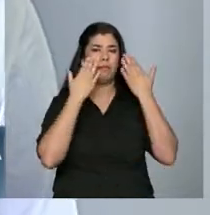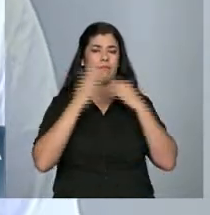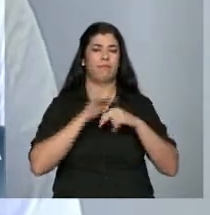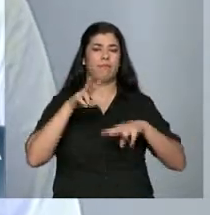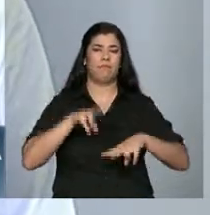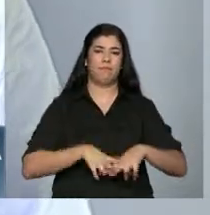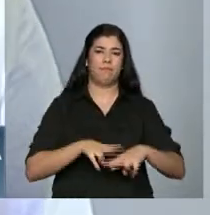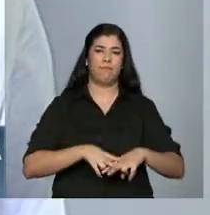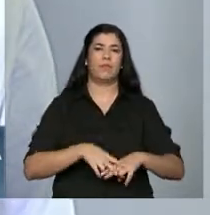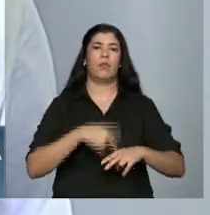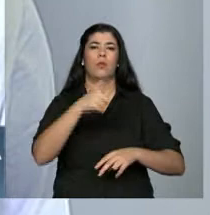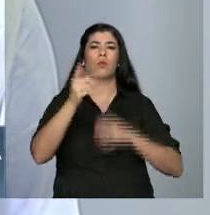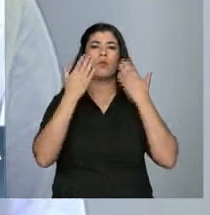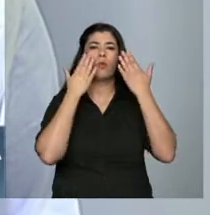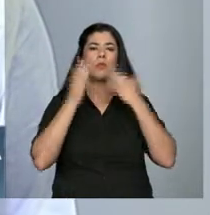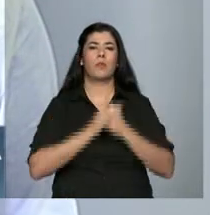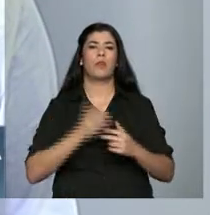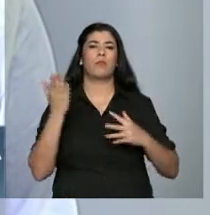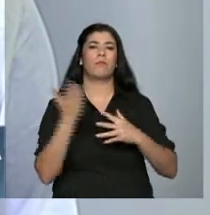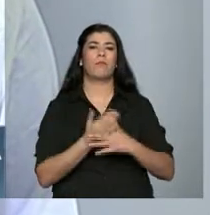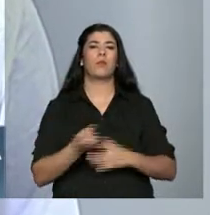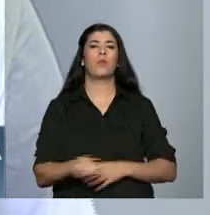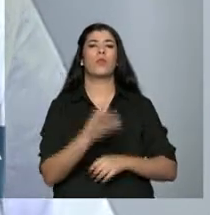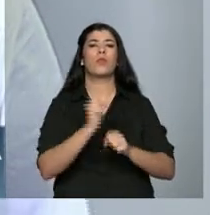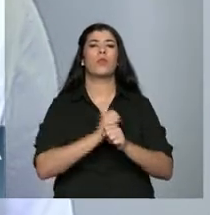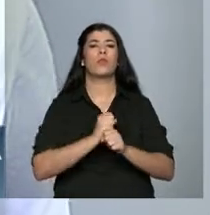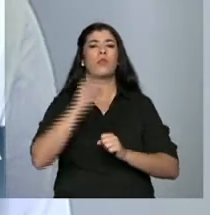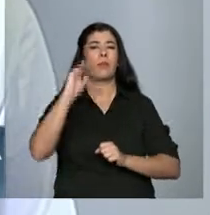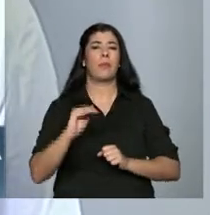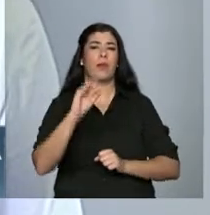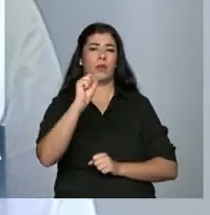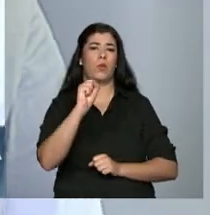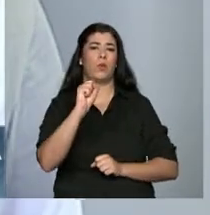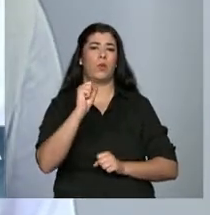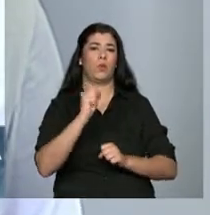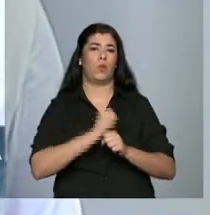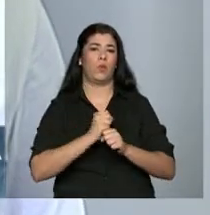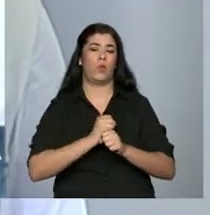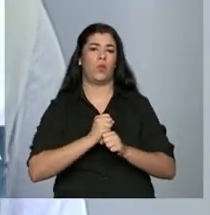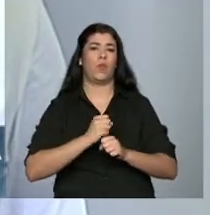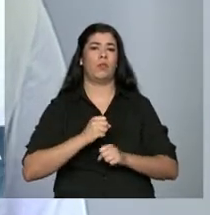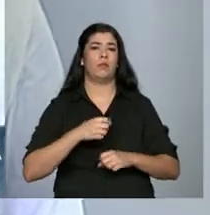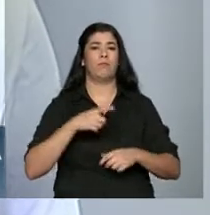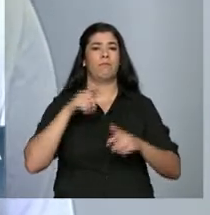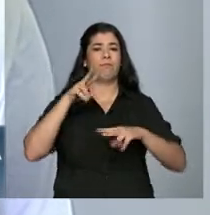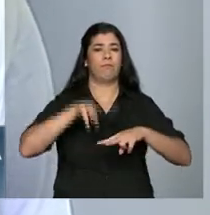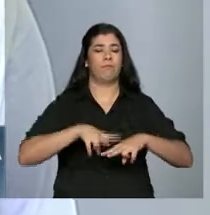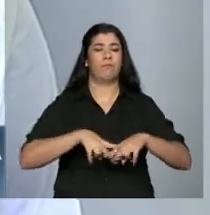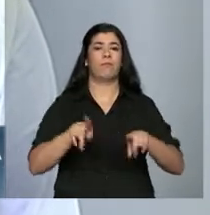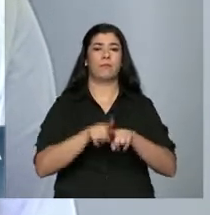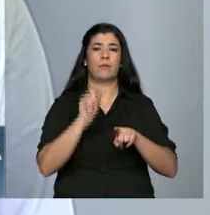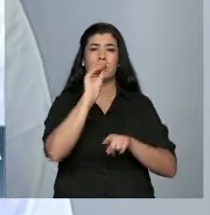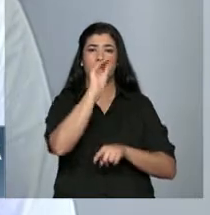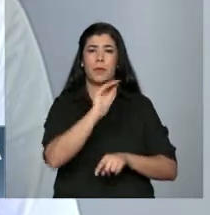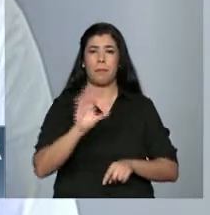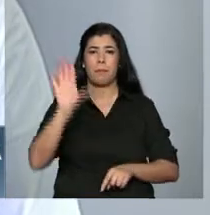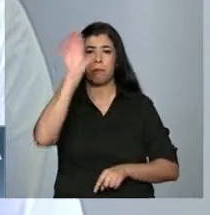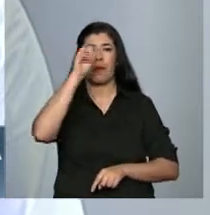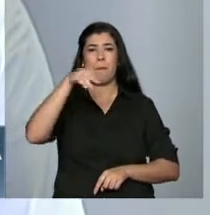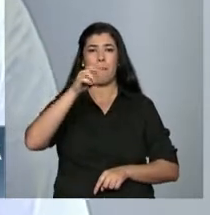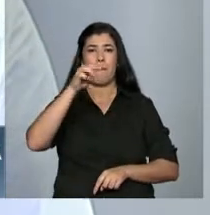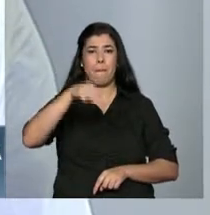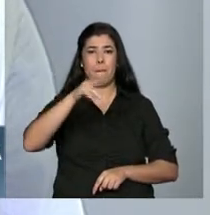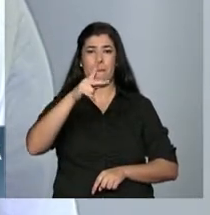vezes, as penas são inferiores a 8 anos. Outro dado desse mapa do encarceramento mostra que